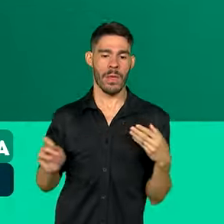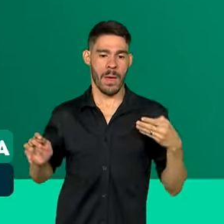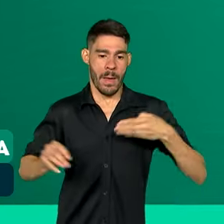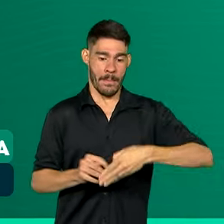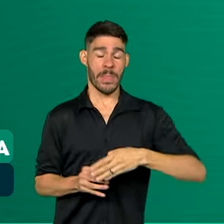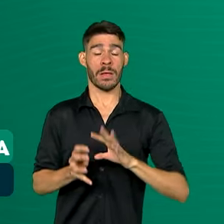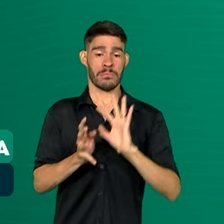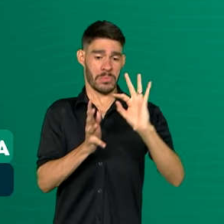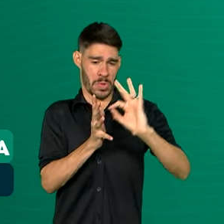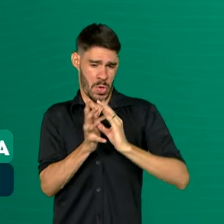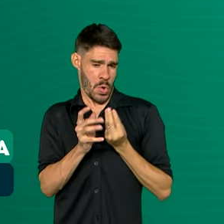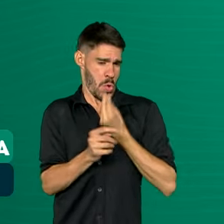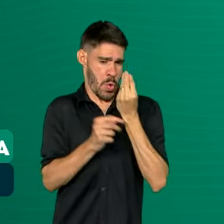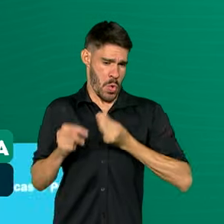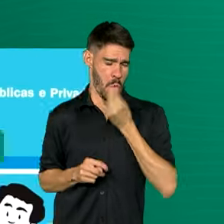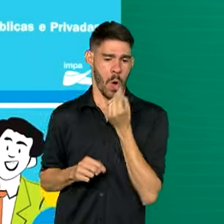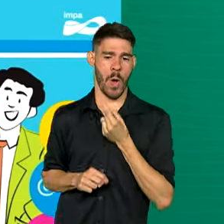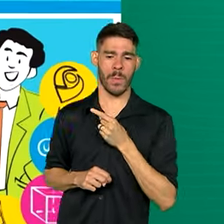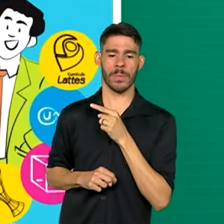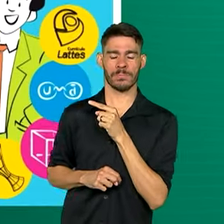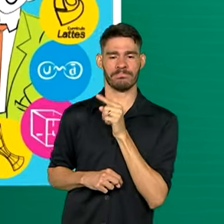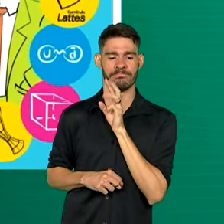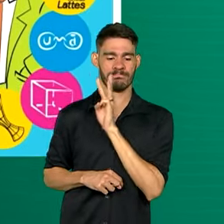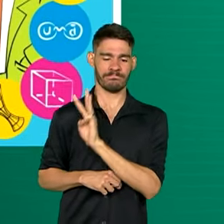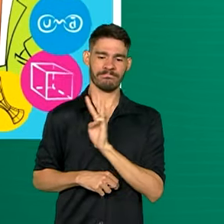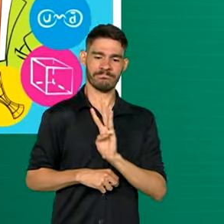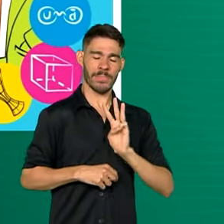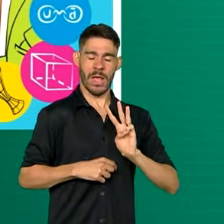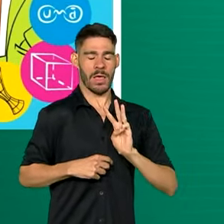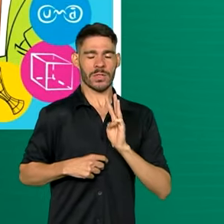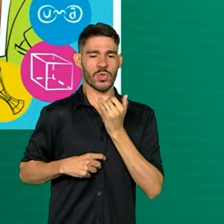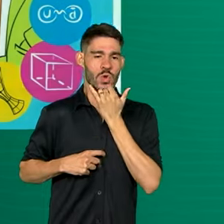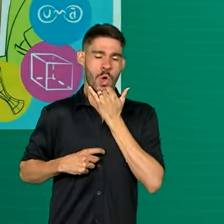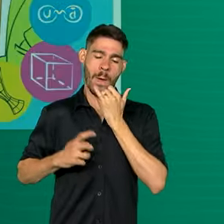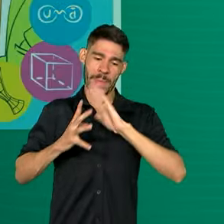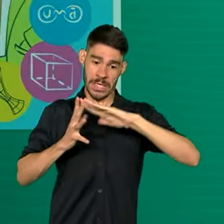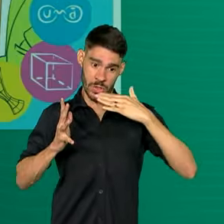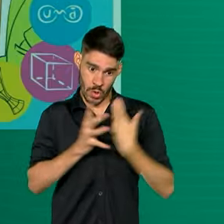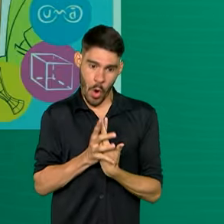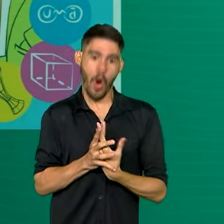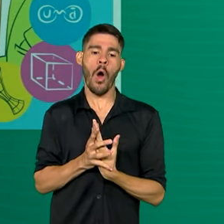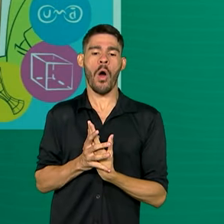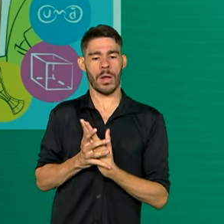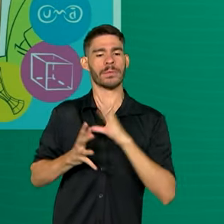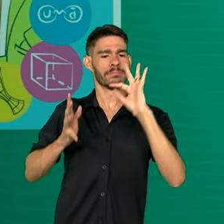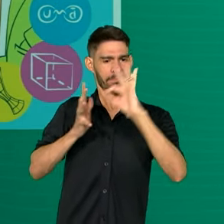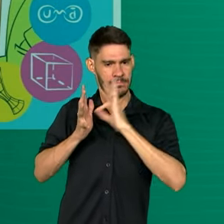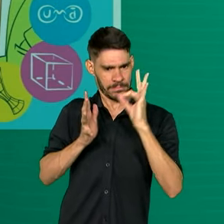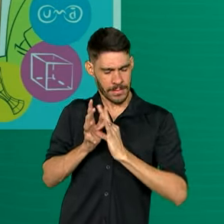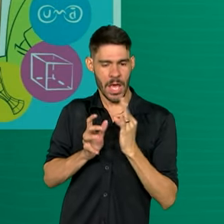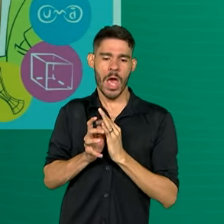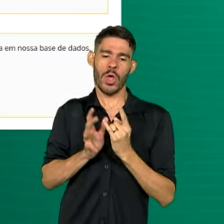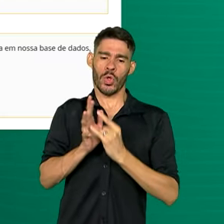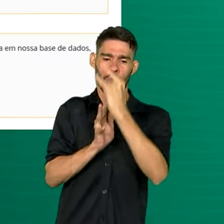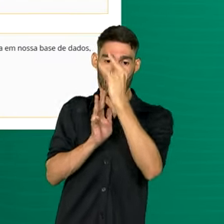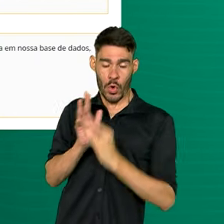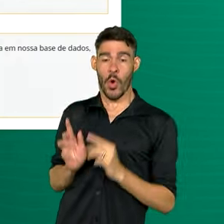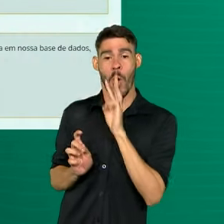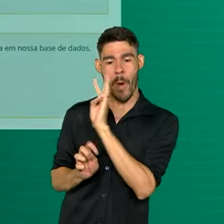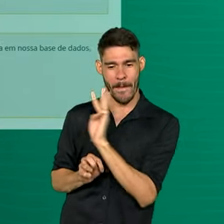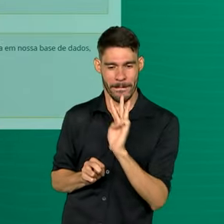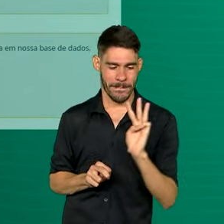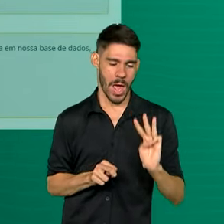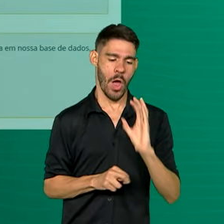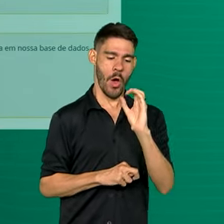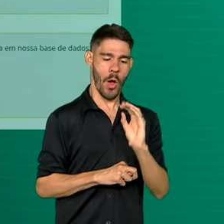A inscrição é feita exclusivamente pelas escolas, que devem preencher a ficha disponível no site da